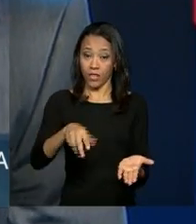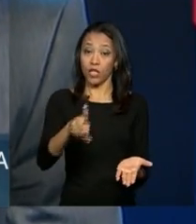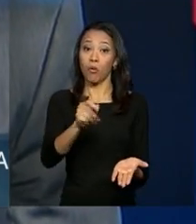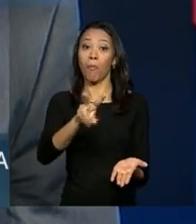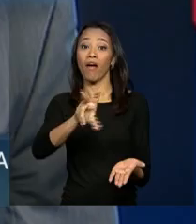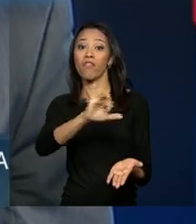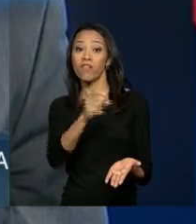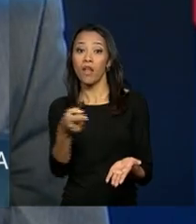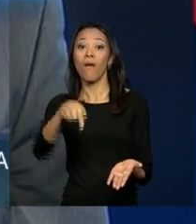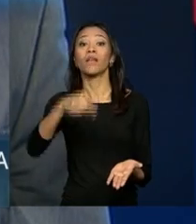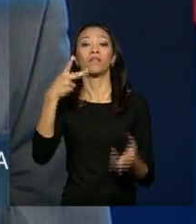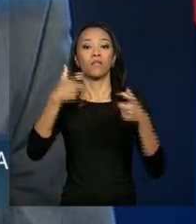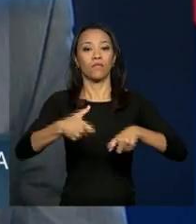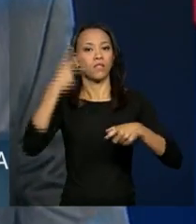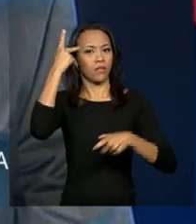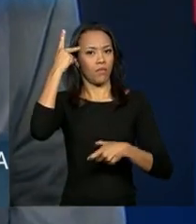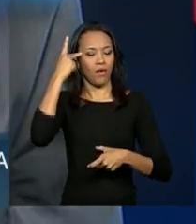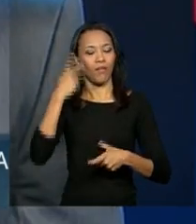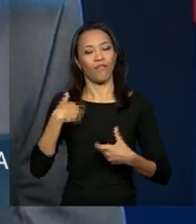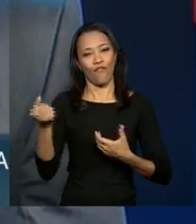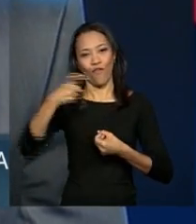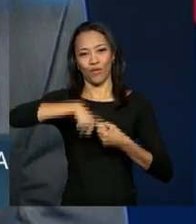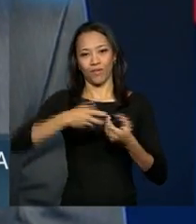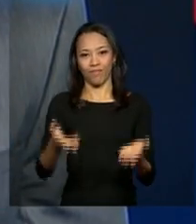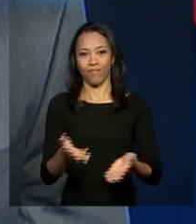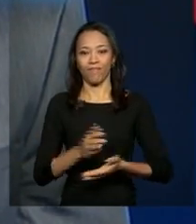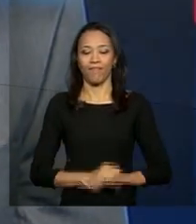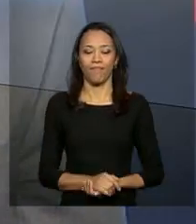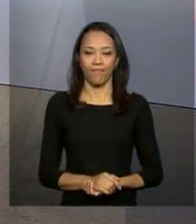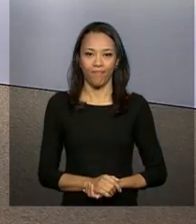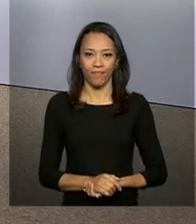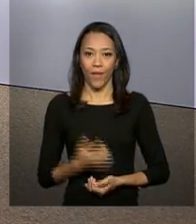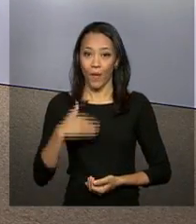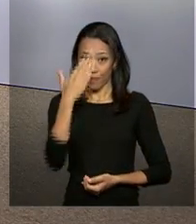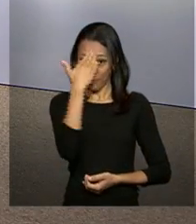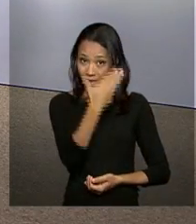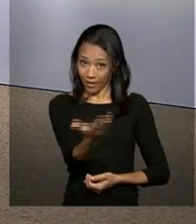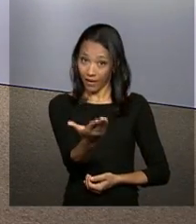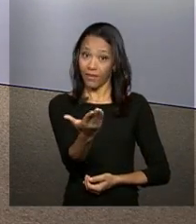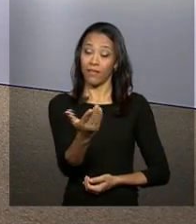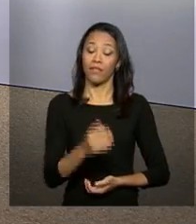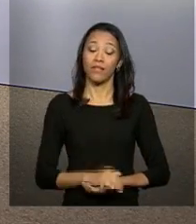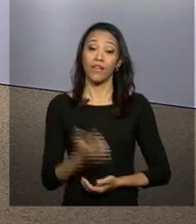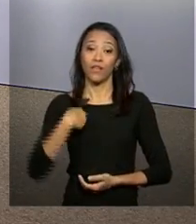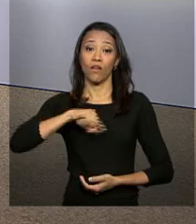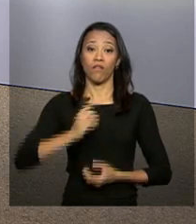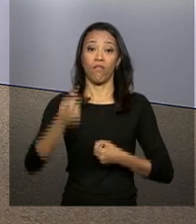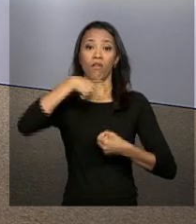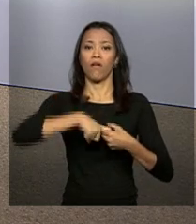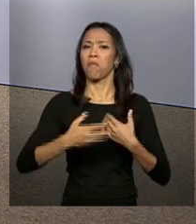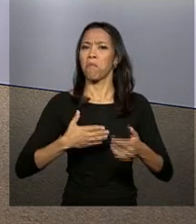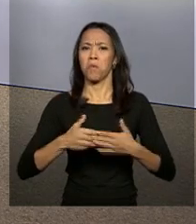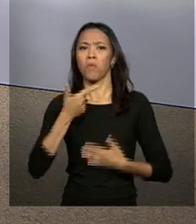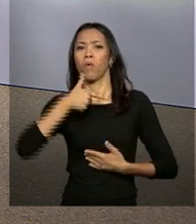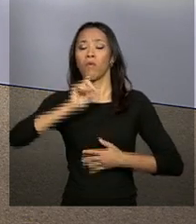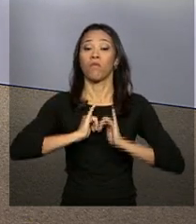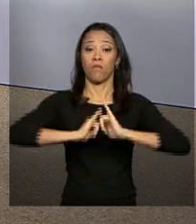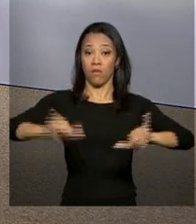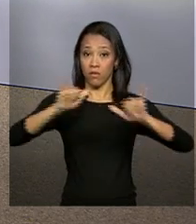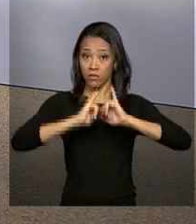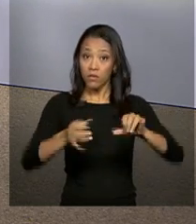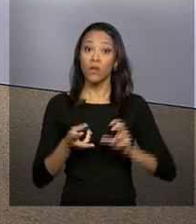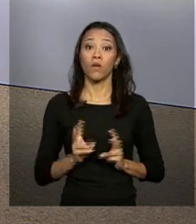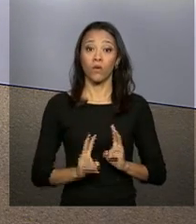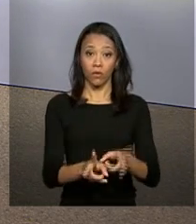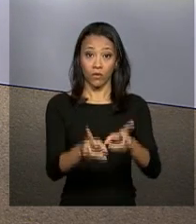exposições do IMB, em São Paulo. Voltamos com você aí no estúdio. Obrigada, Leonardo. E nós podemos voltar a qualquer momento com outras